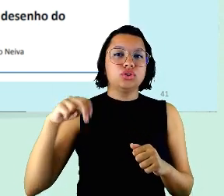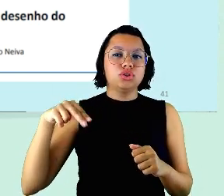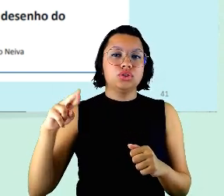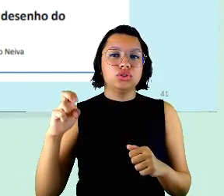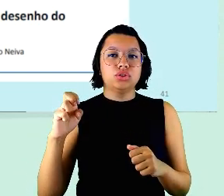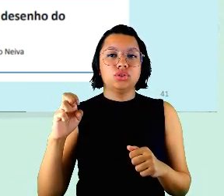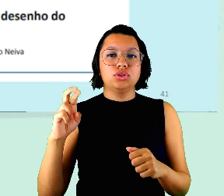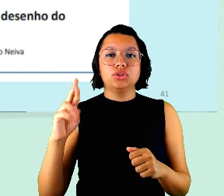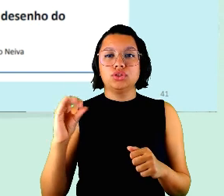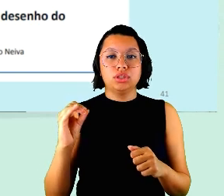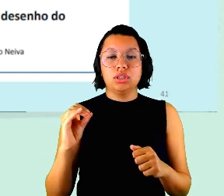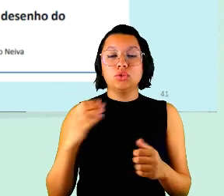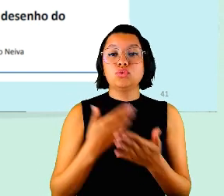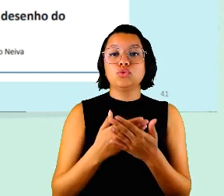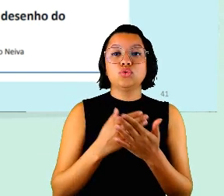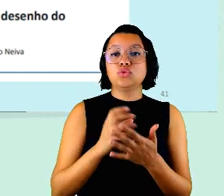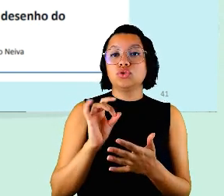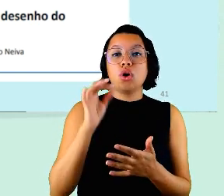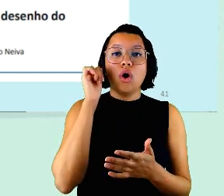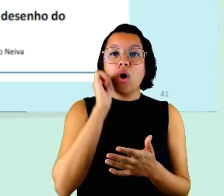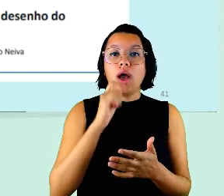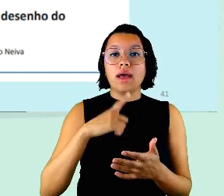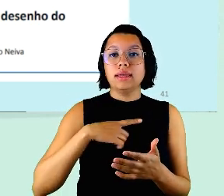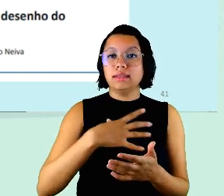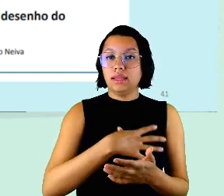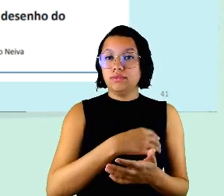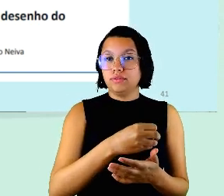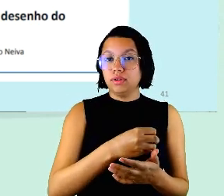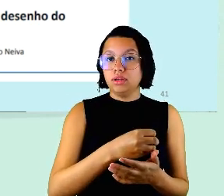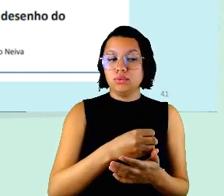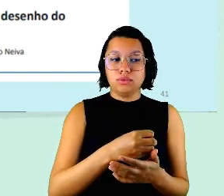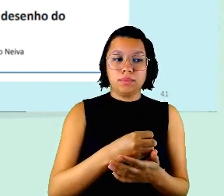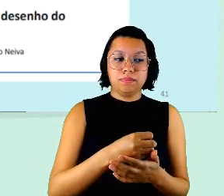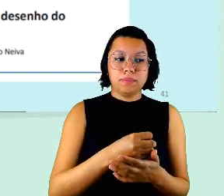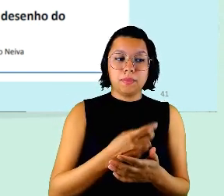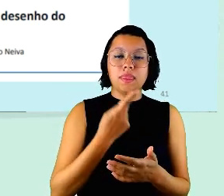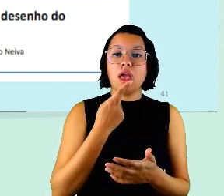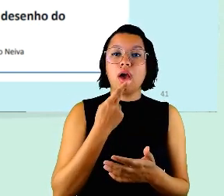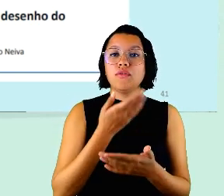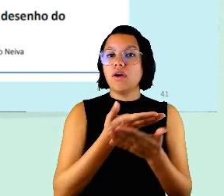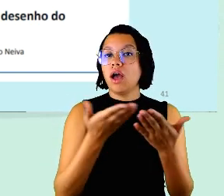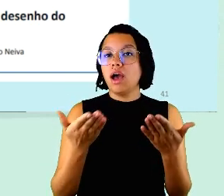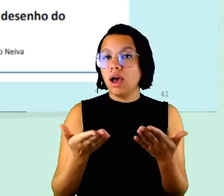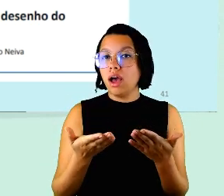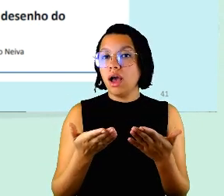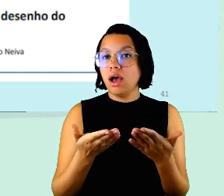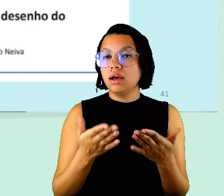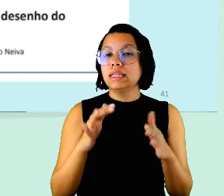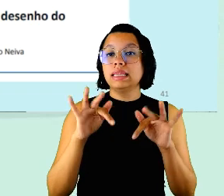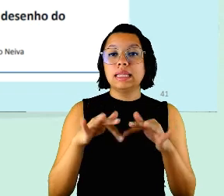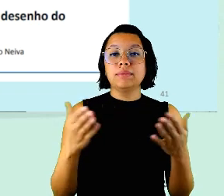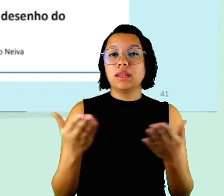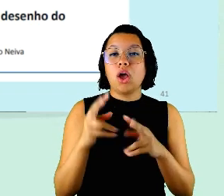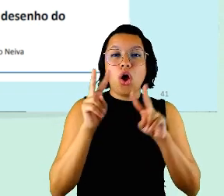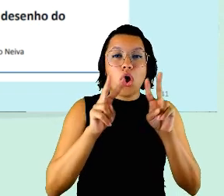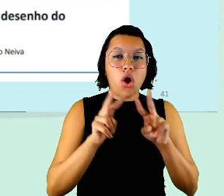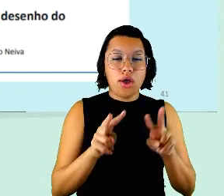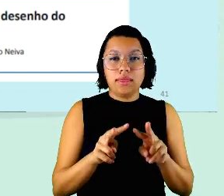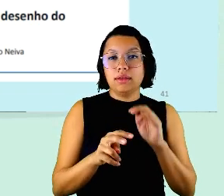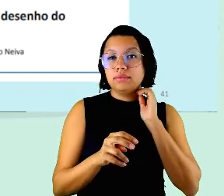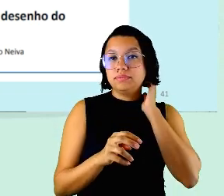um estudo só com aquelas mulheres que tem filhos pegamos as falas delas estamos terminando essas análises aí né